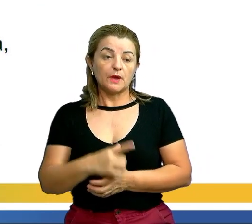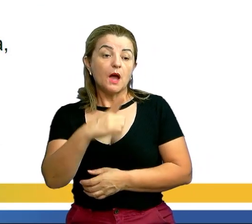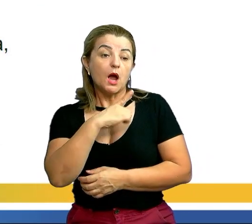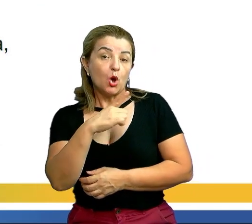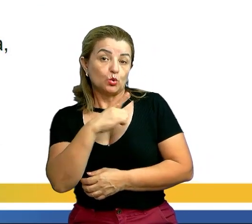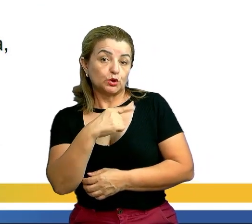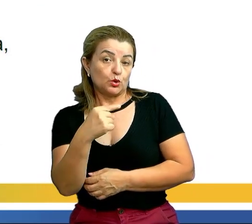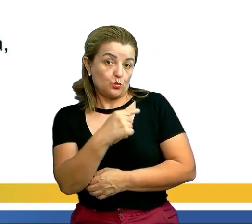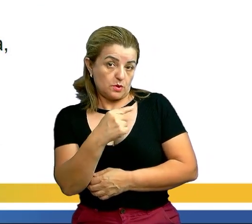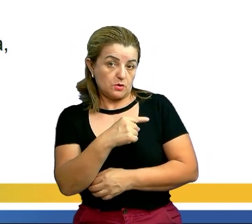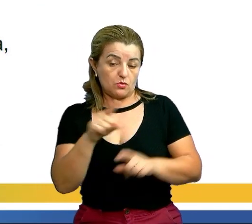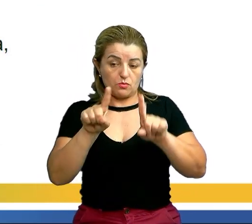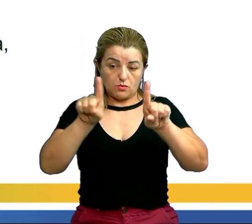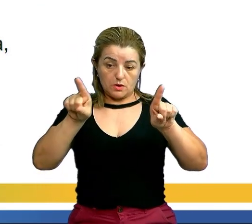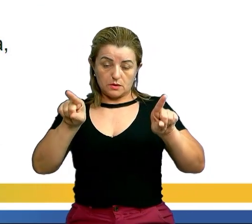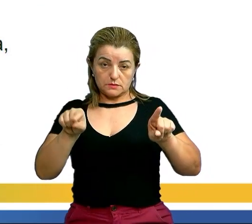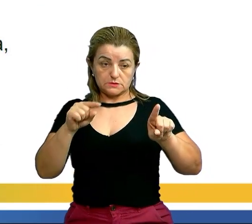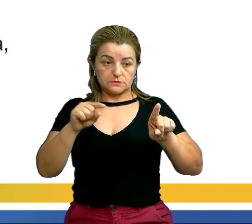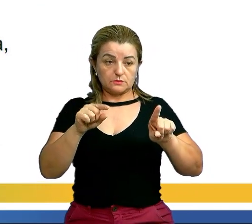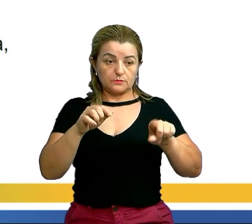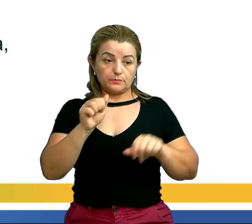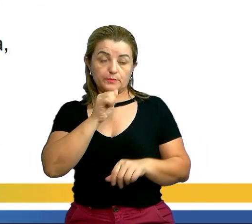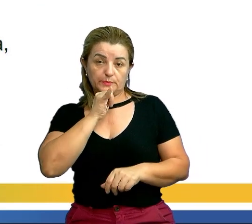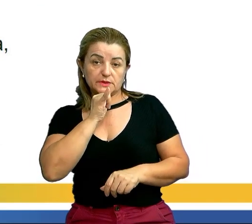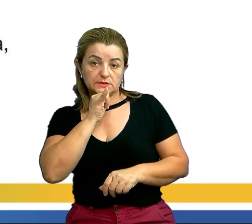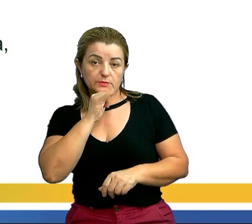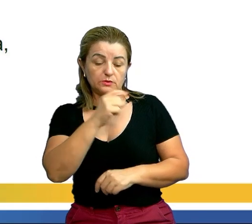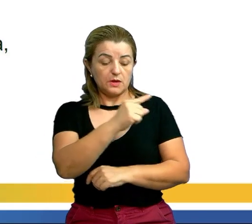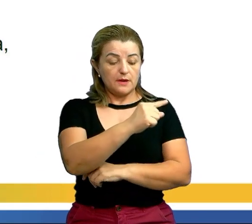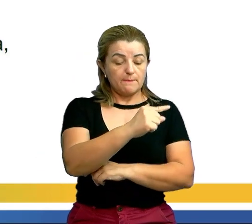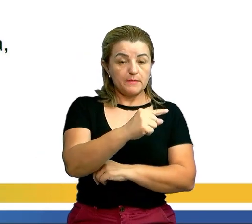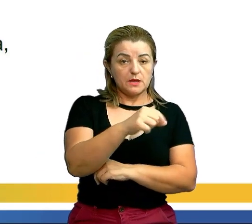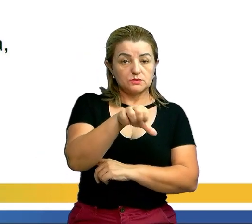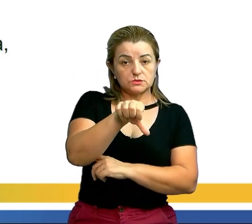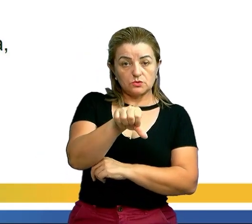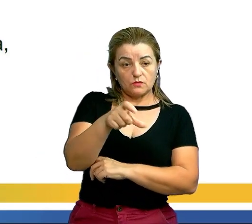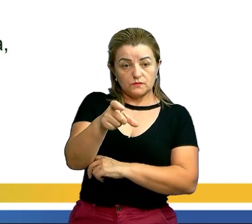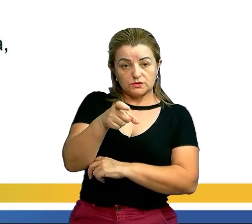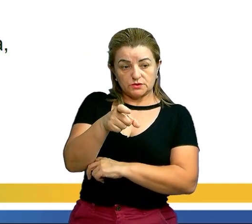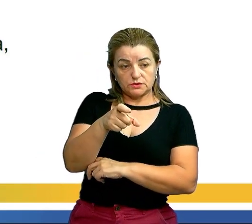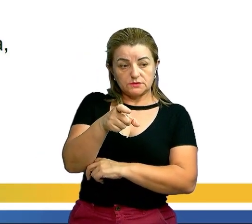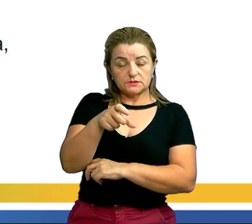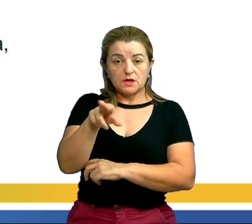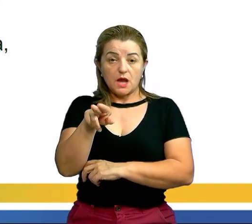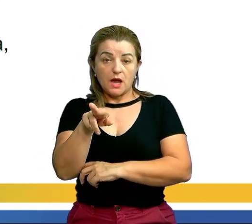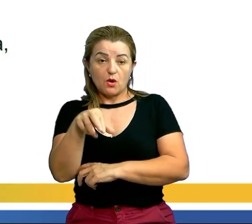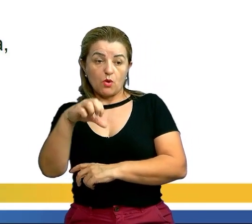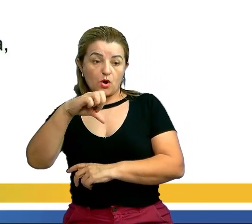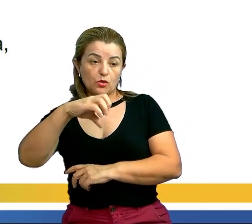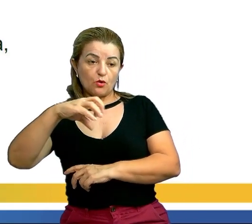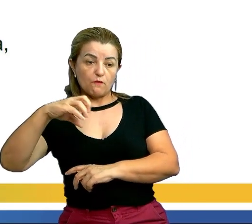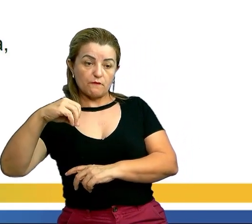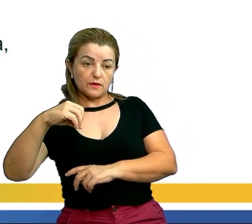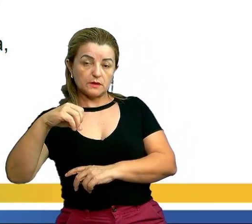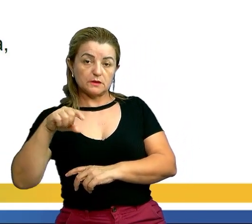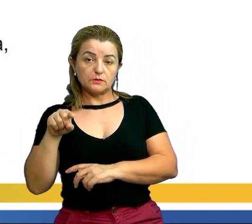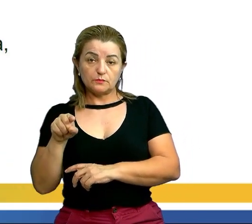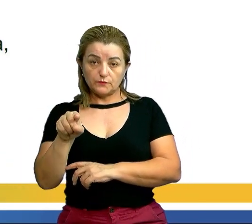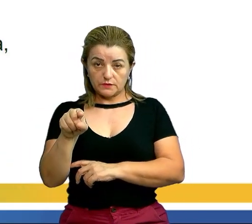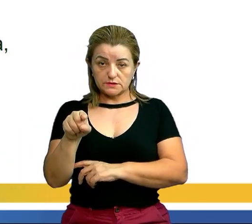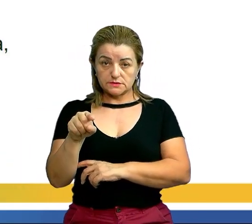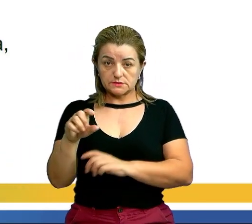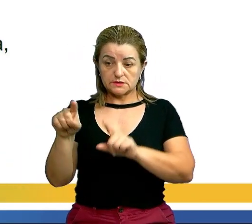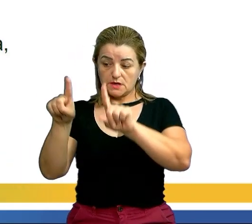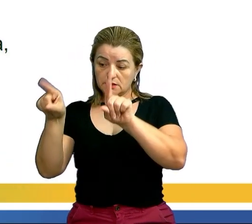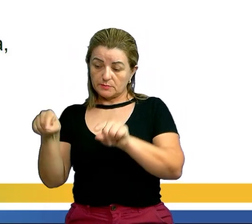eu tenho aqui, ó. Menos 9X é igual a menos 90. Se eu tenho isso daqui, o vai acontecer?